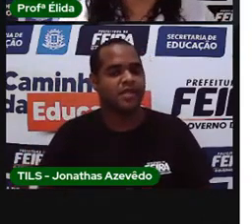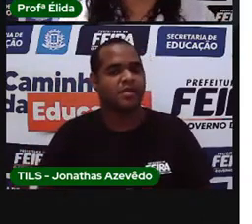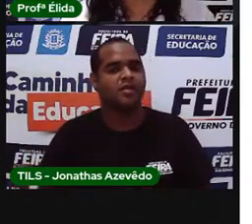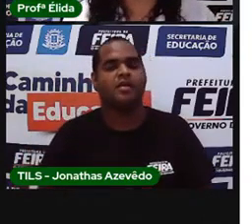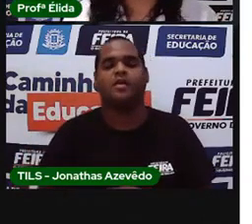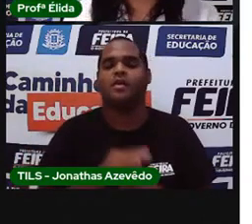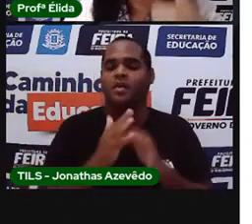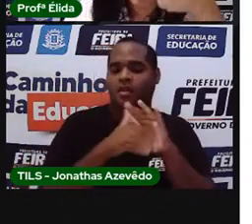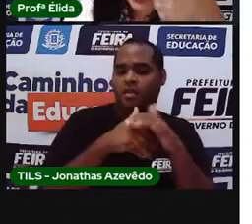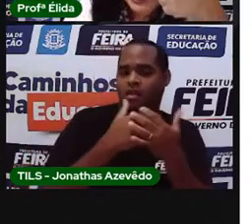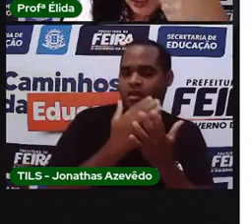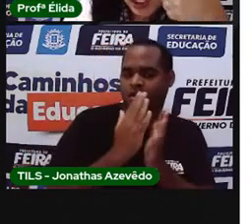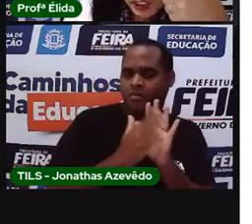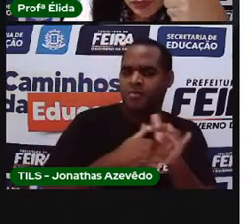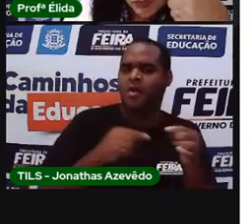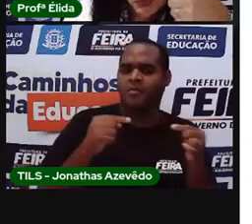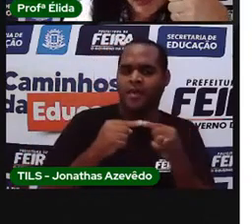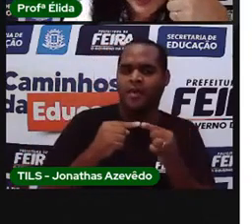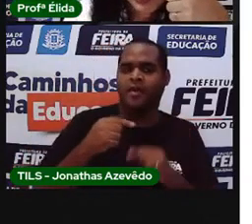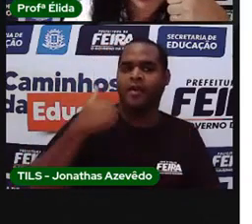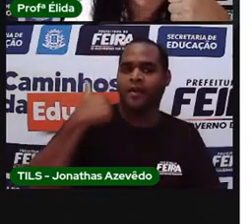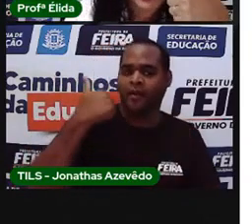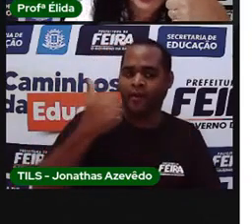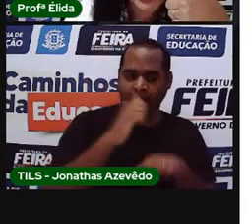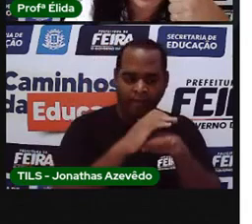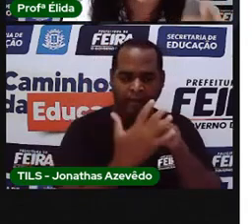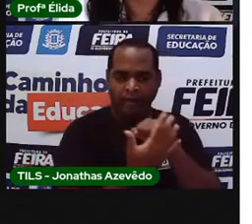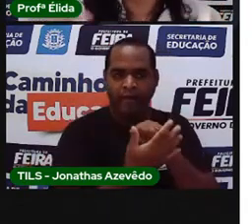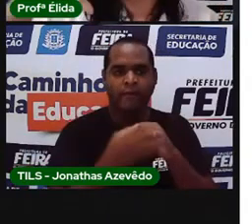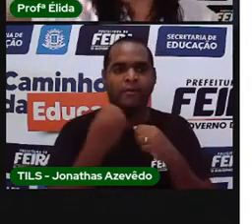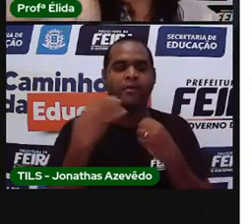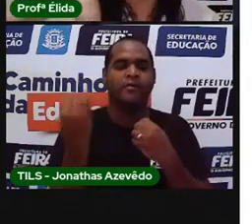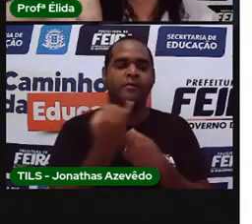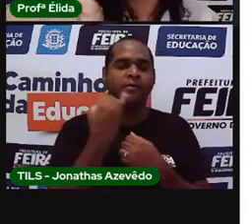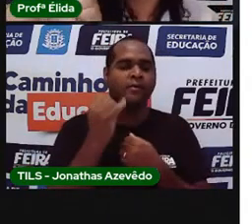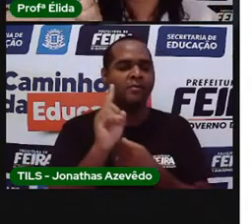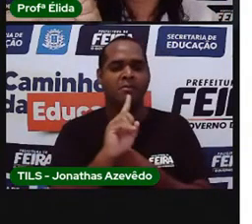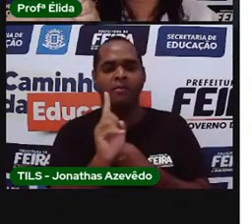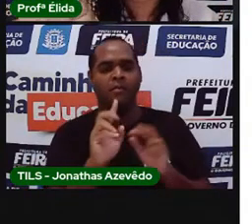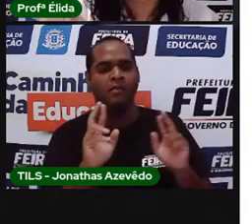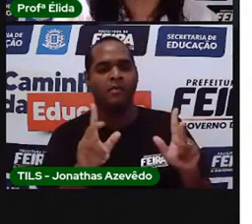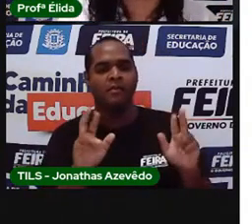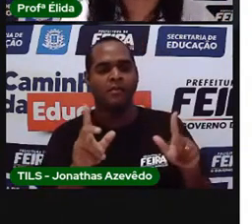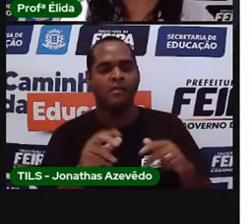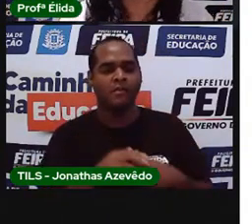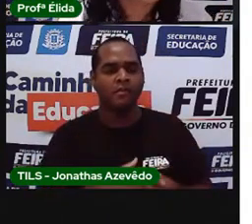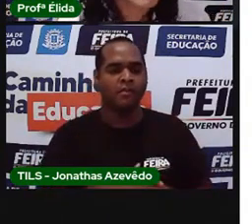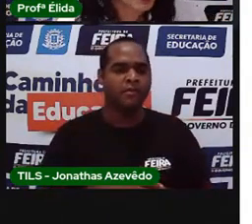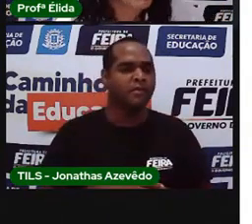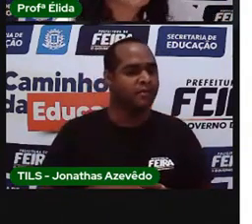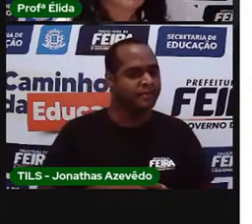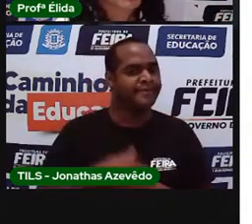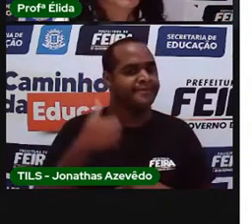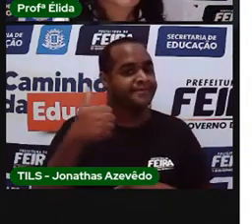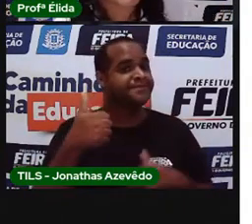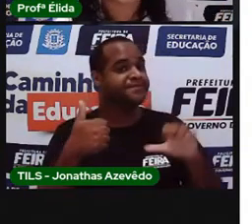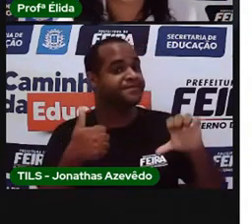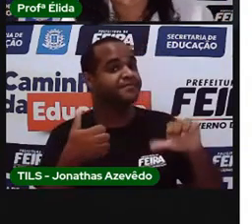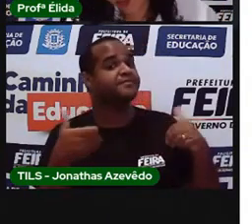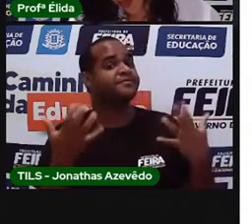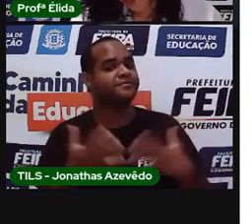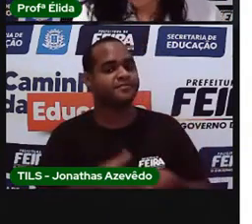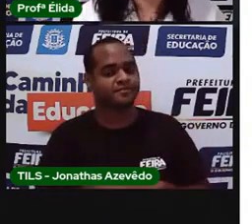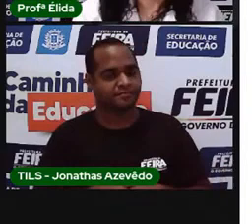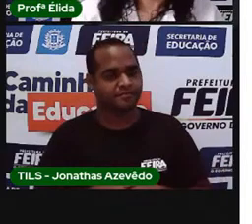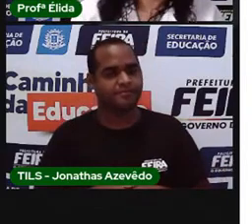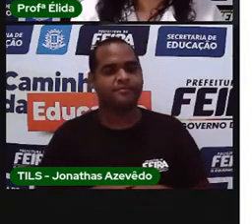Lavar as mãos é um ponto positivo no combate à covid ou não é um ponto positivo? Preste bastante atenção